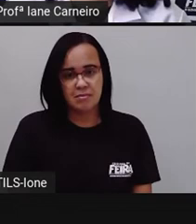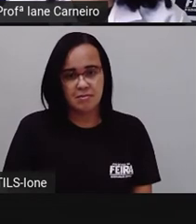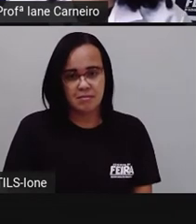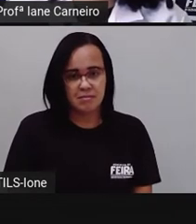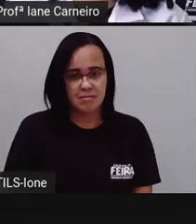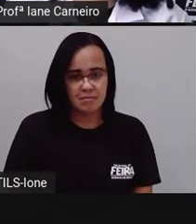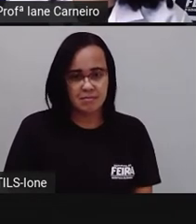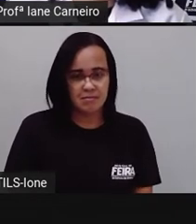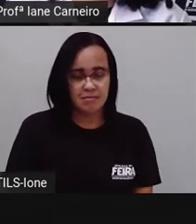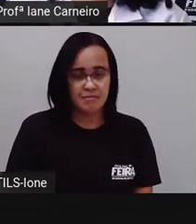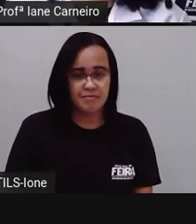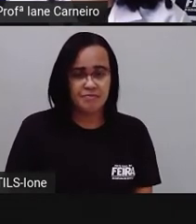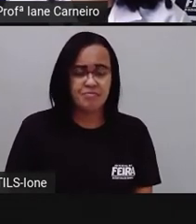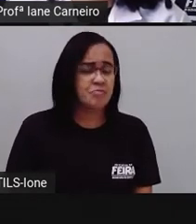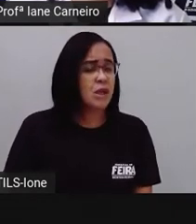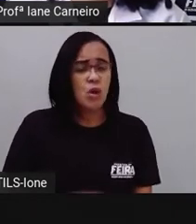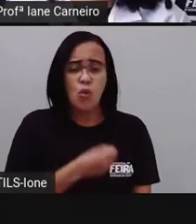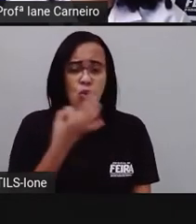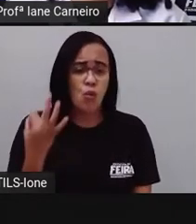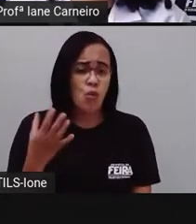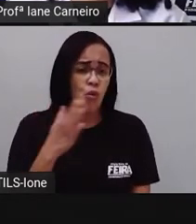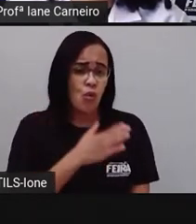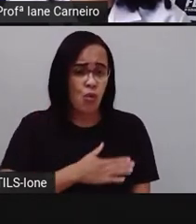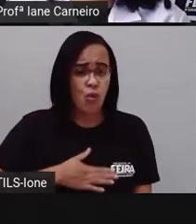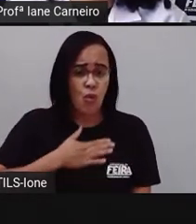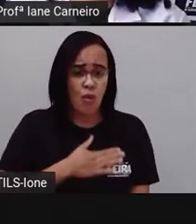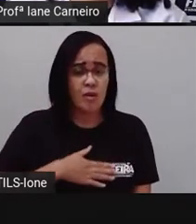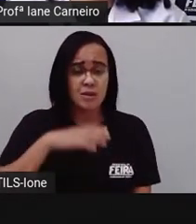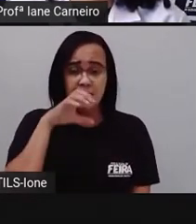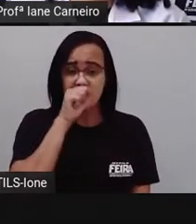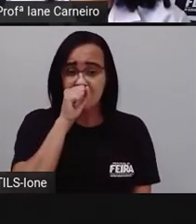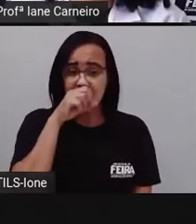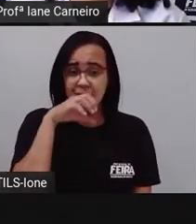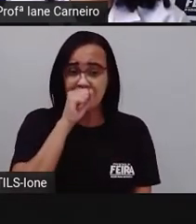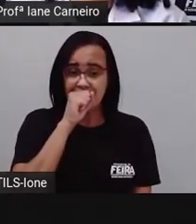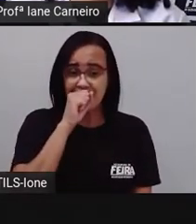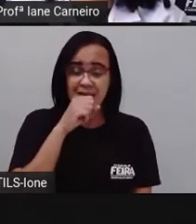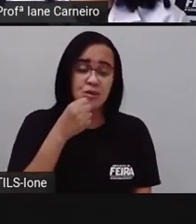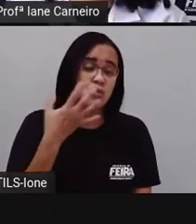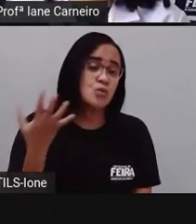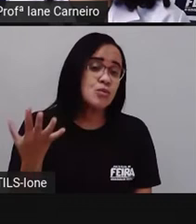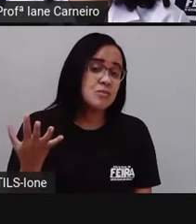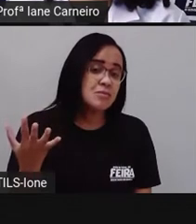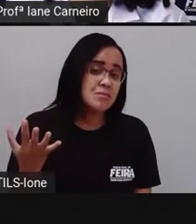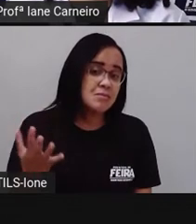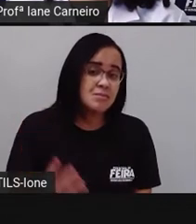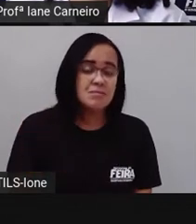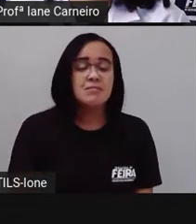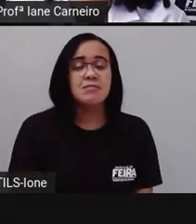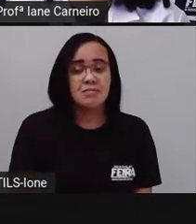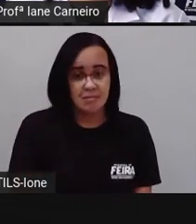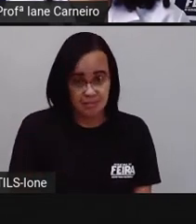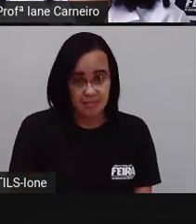Quantas pessoas gostam da cor laranja? Vamos contar? Ó. Só um, né? Que é